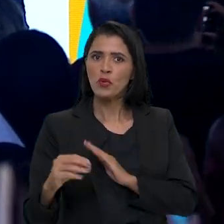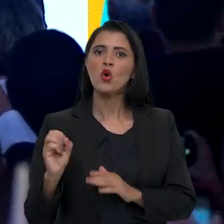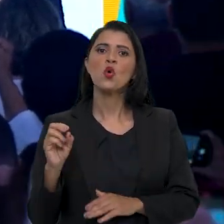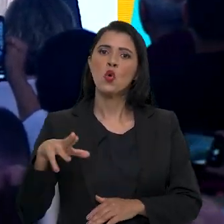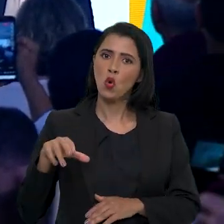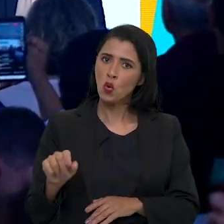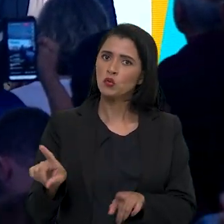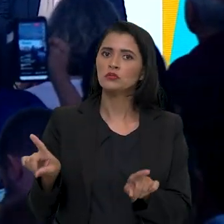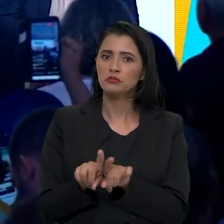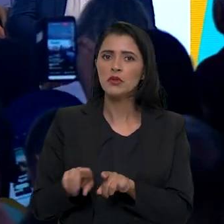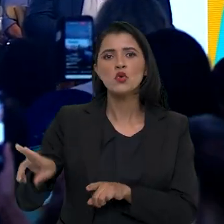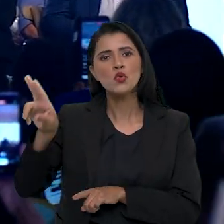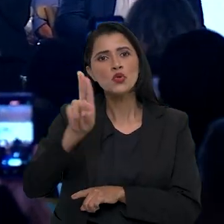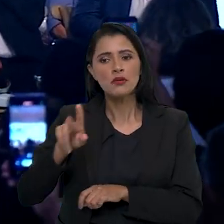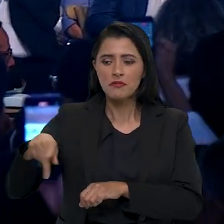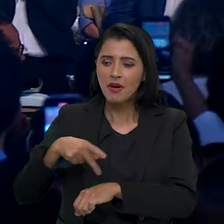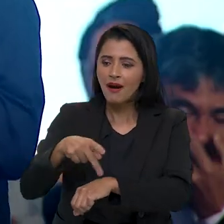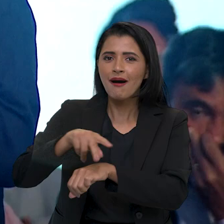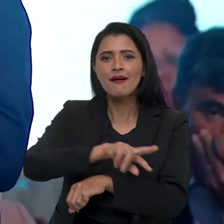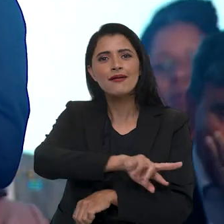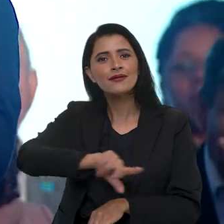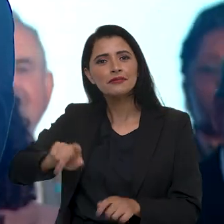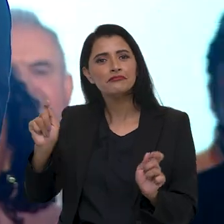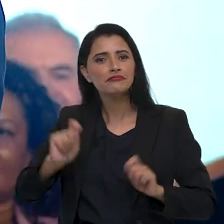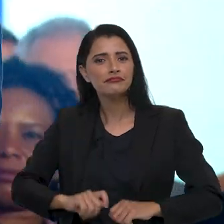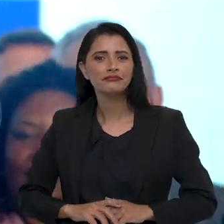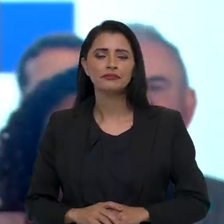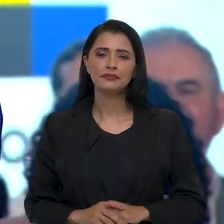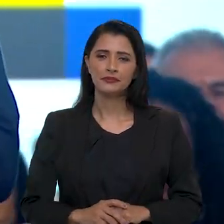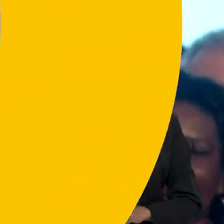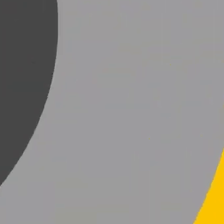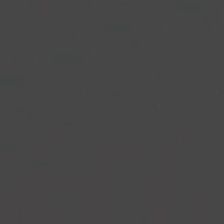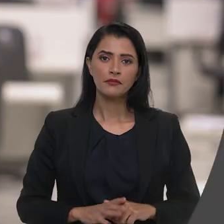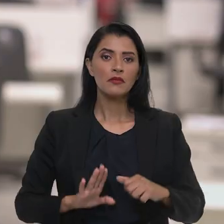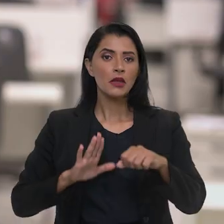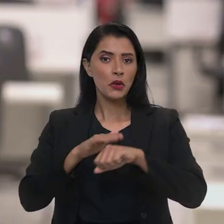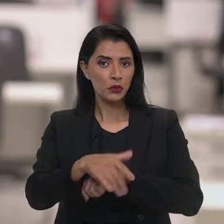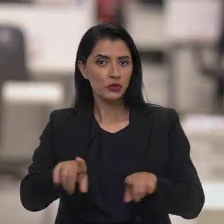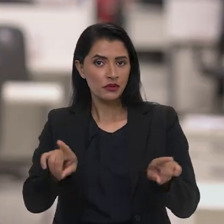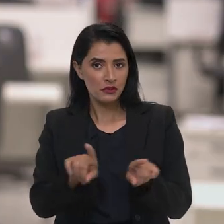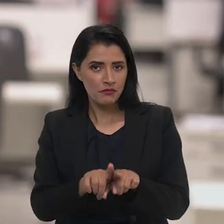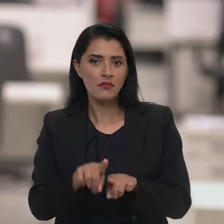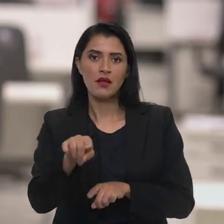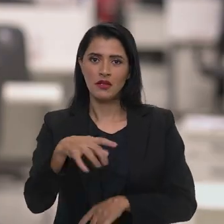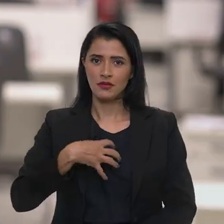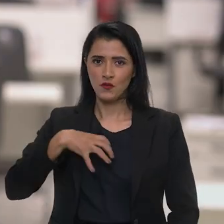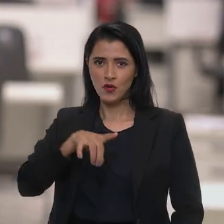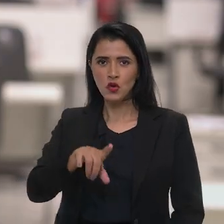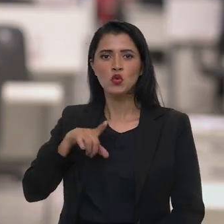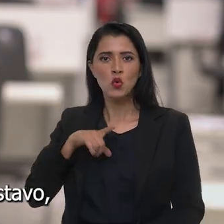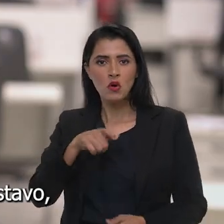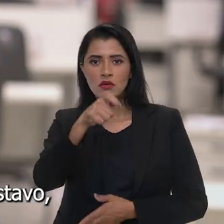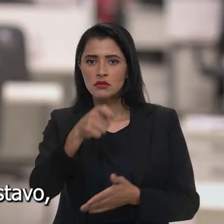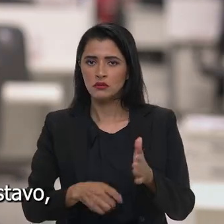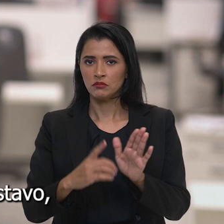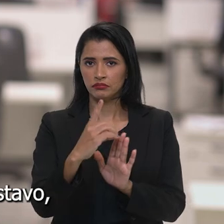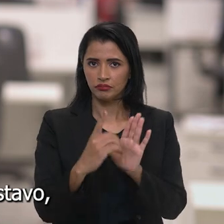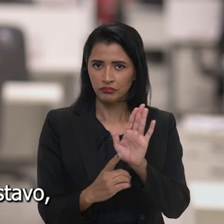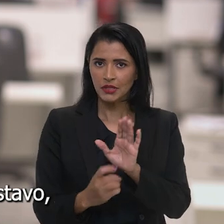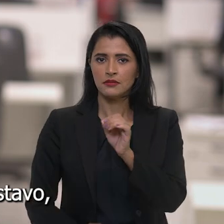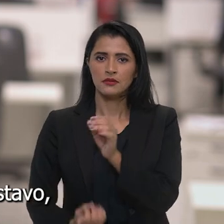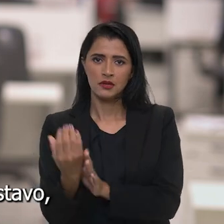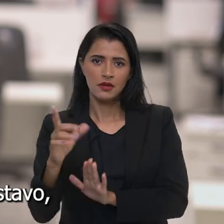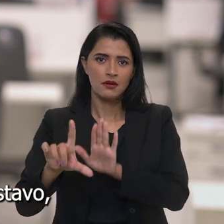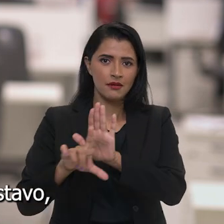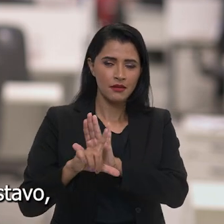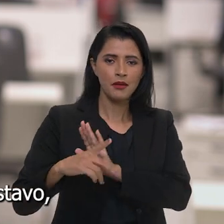porque a ONU adotou para que fizesse em vários países. E à noite, também na capital baiana, será assinado